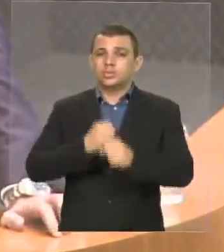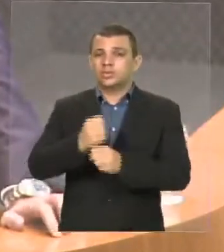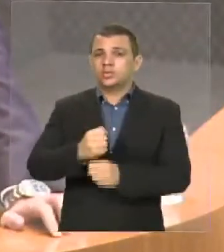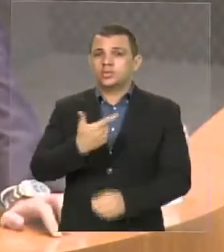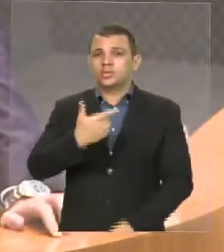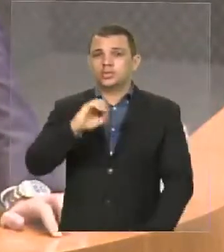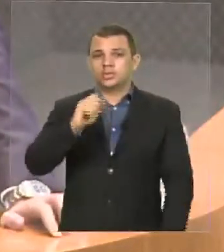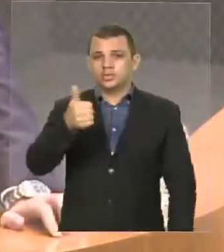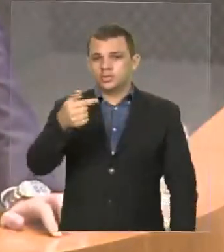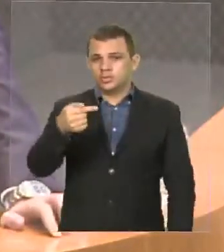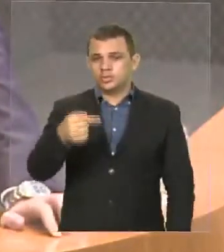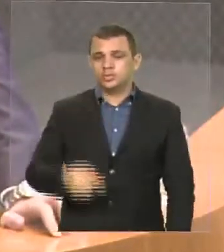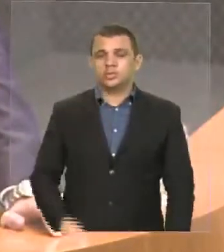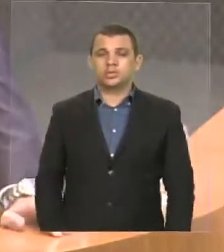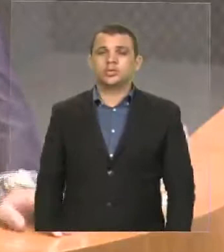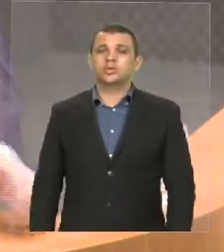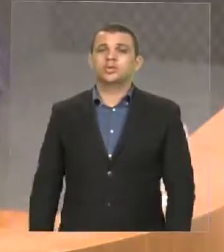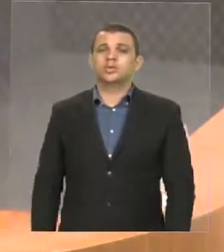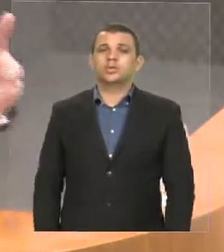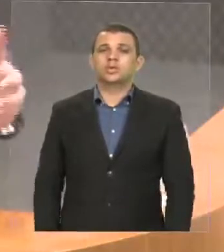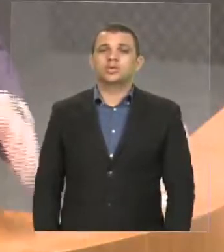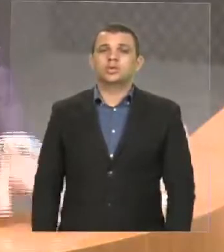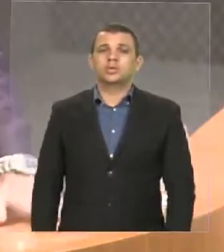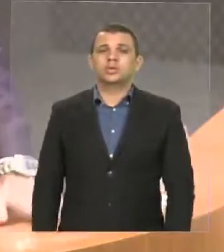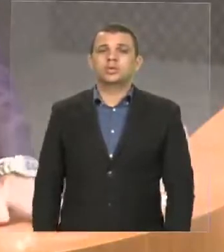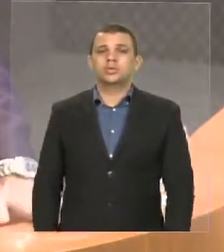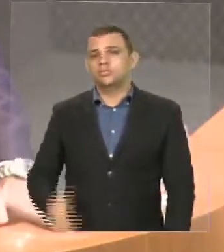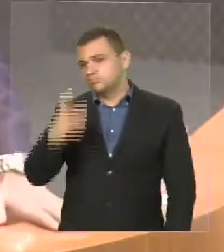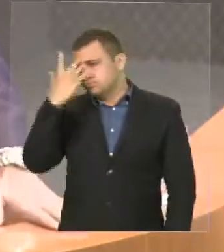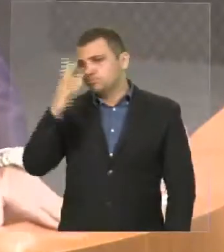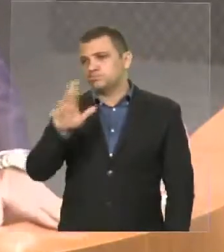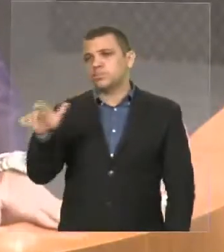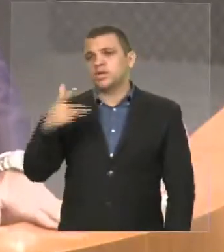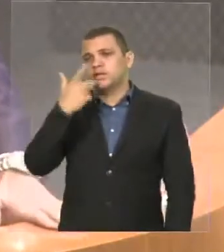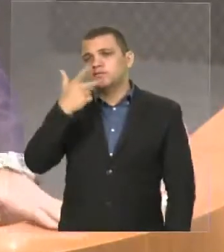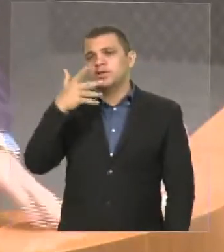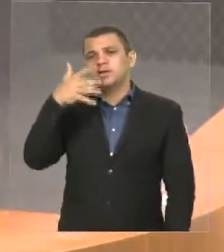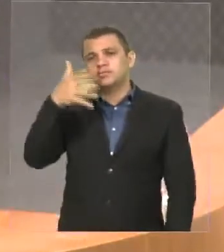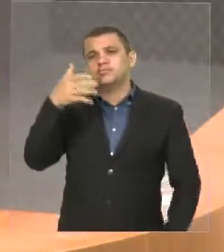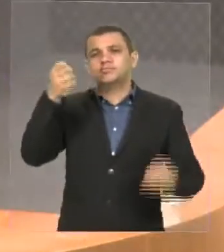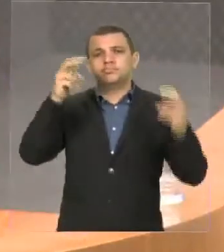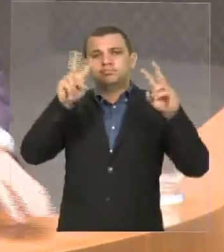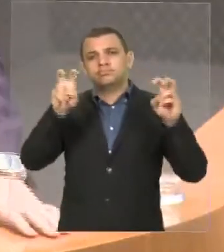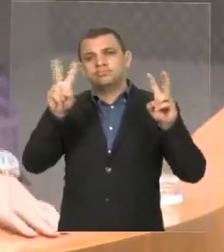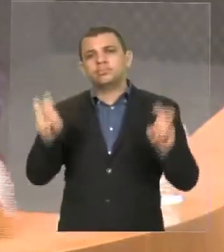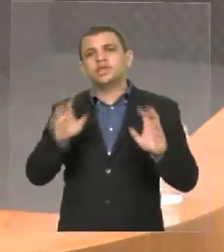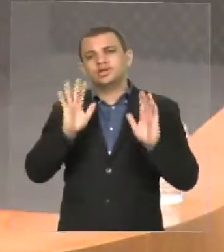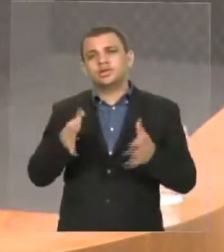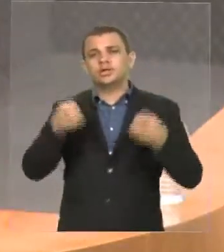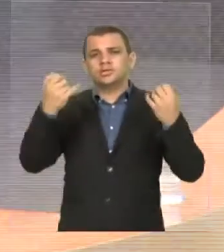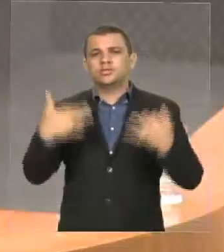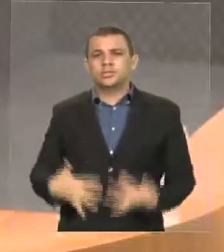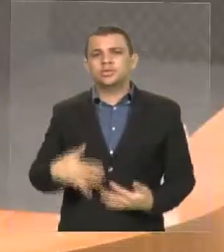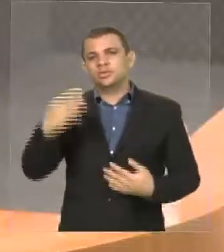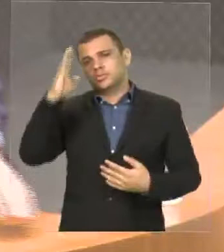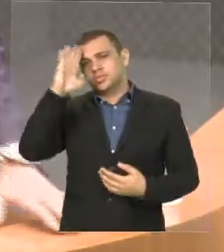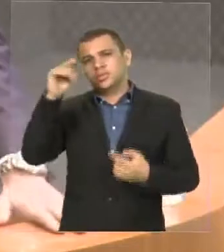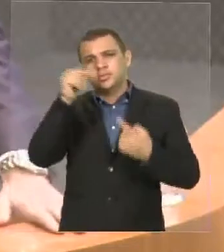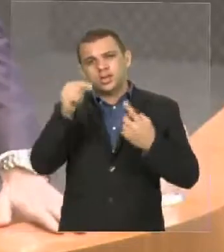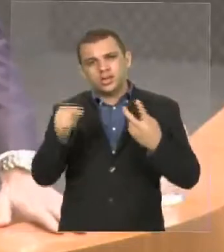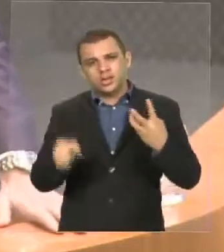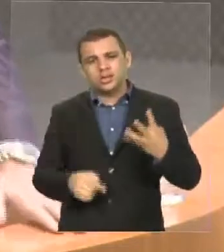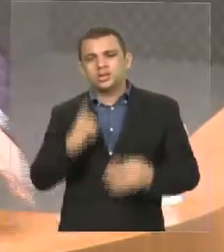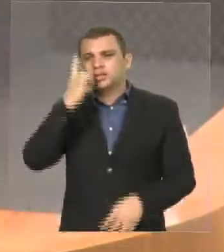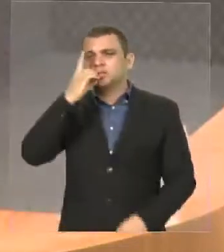nesta noite. E muitas coisas foram ditas, eu acho que a questão foi muito bem pontuada, o deputado André Amorá